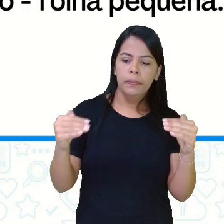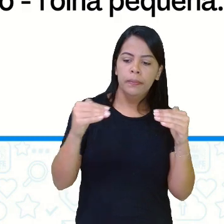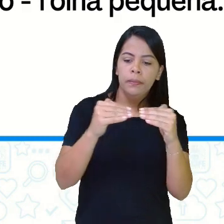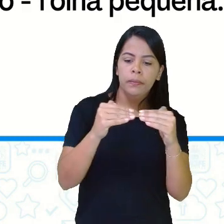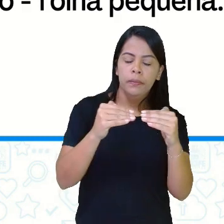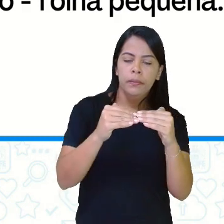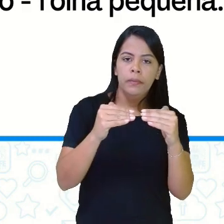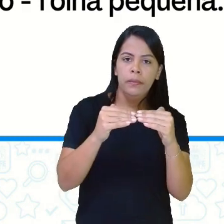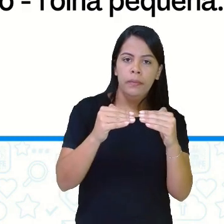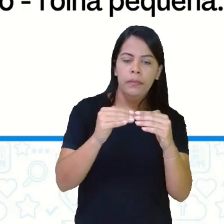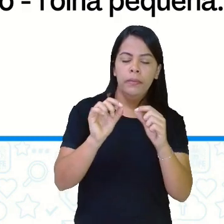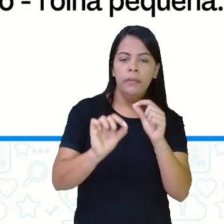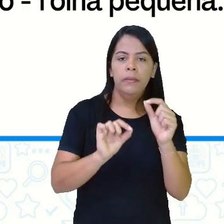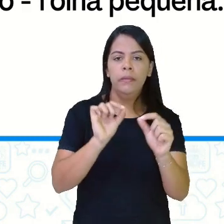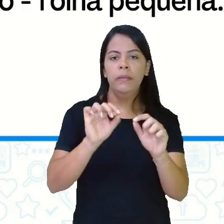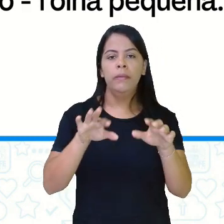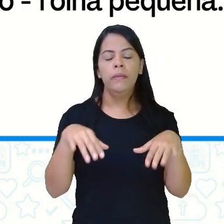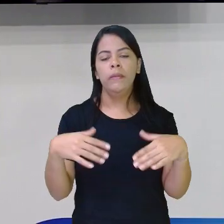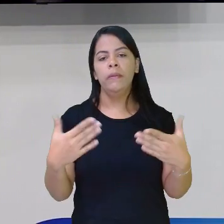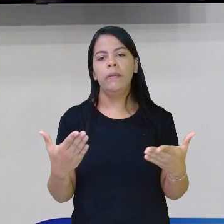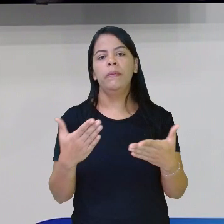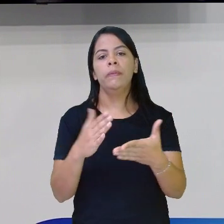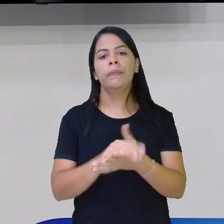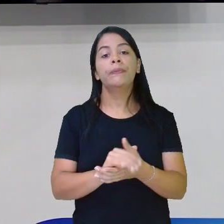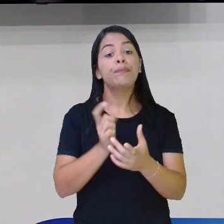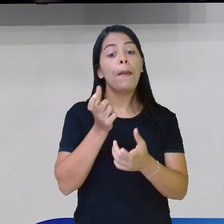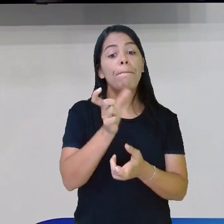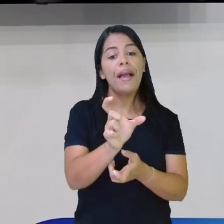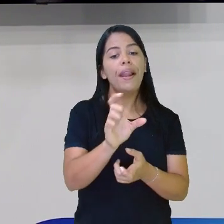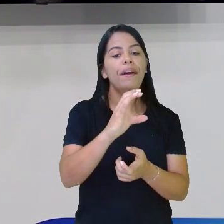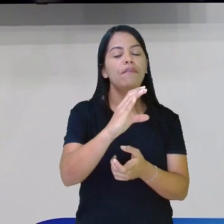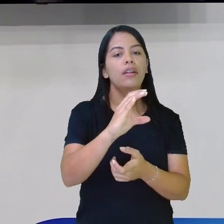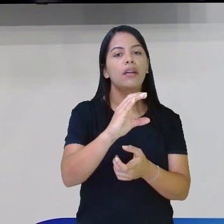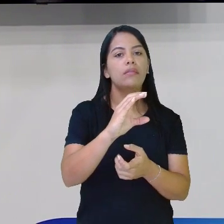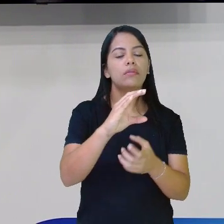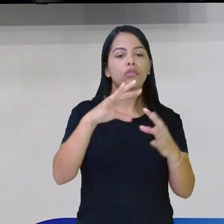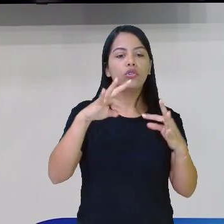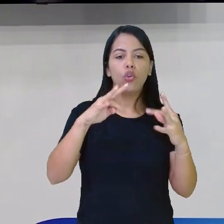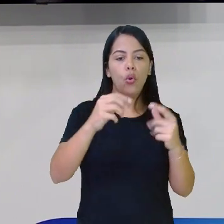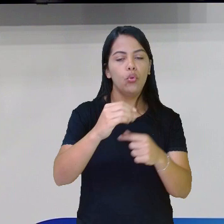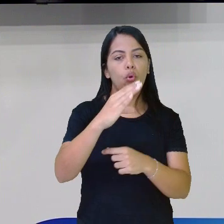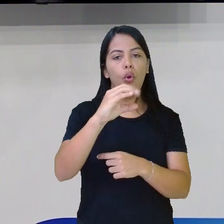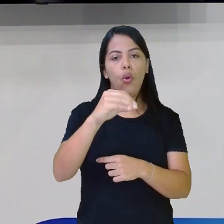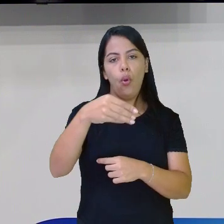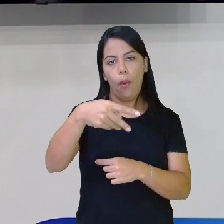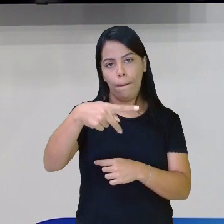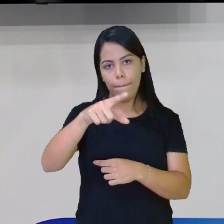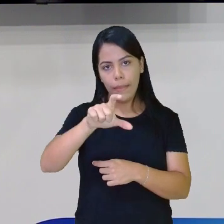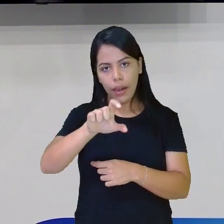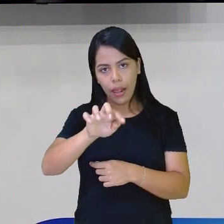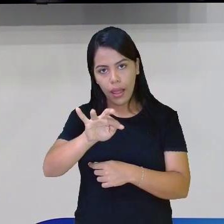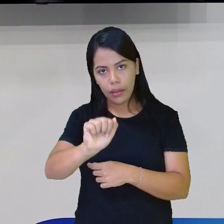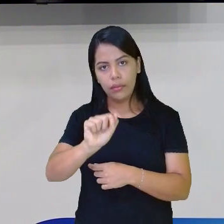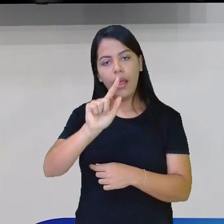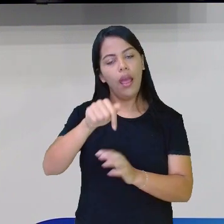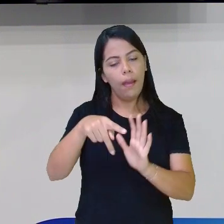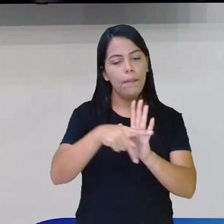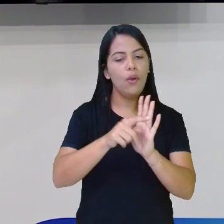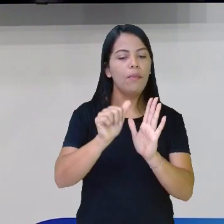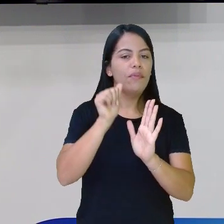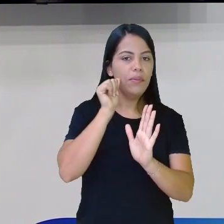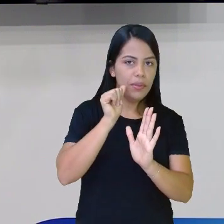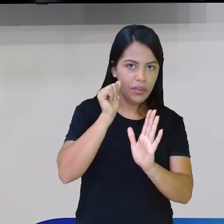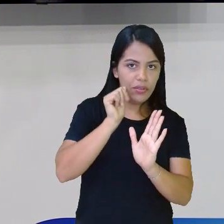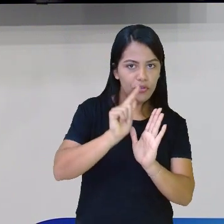é o quê? Feminina. E a palavra tarefa ou atividade,